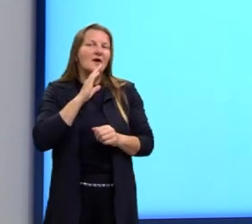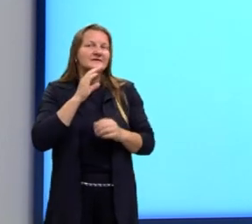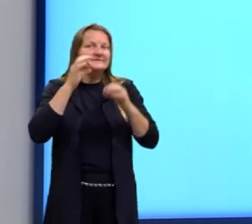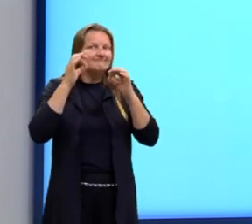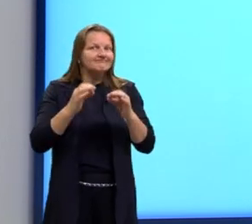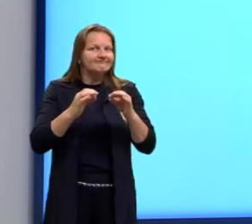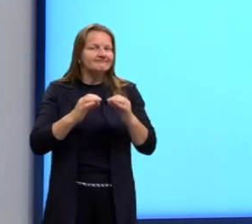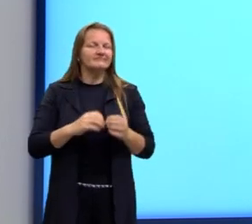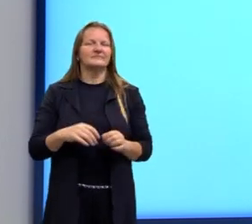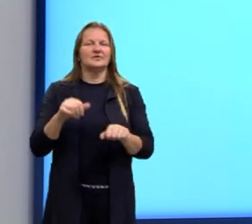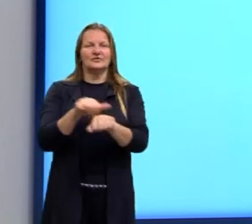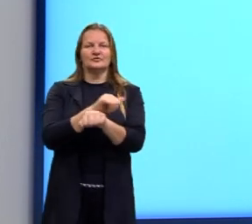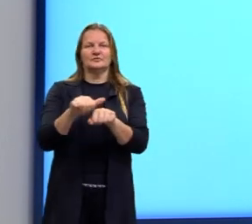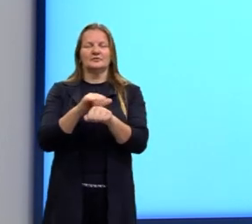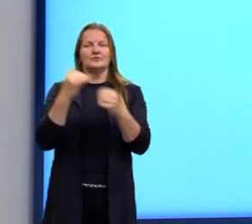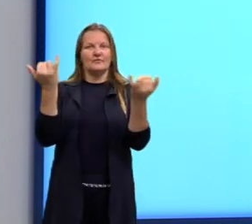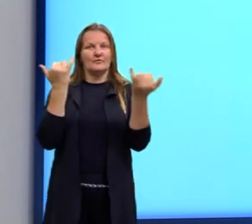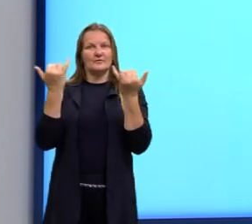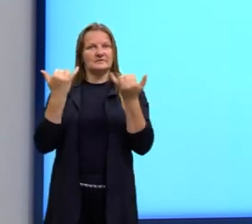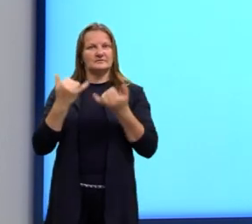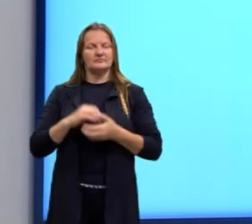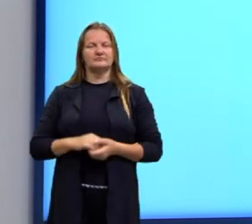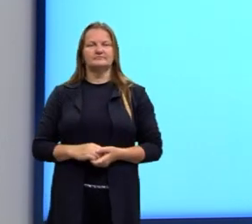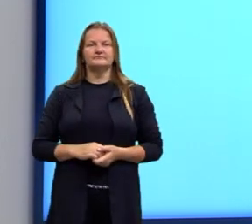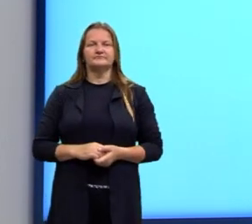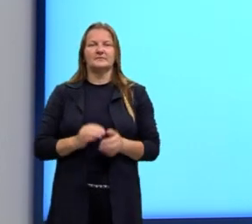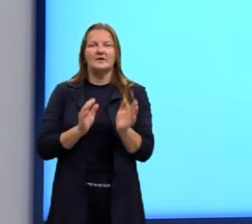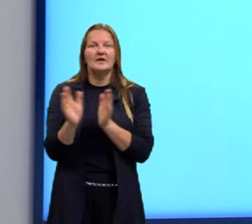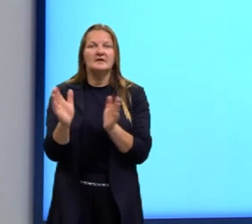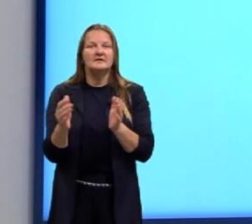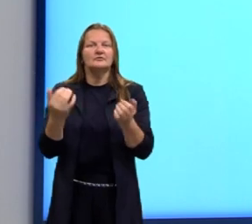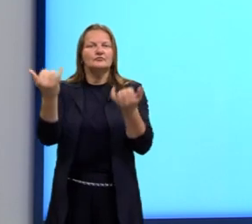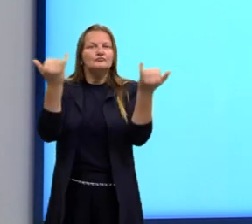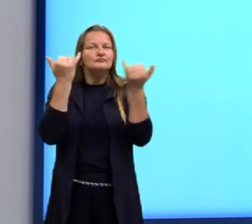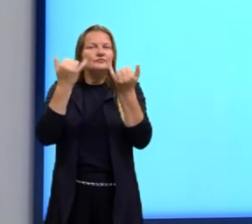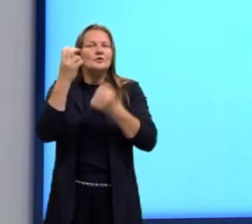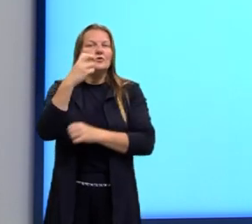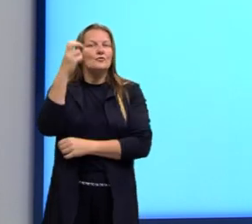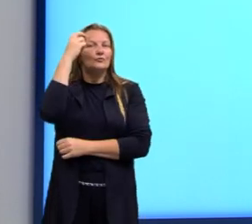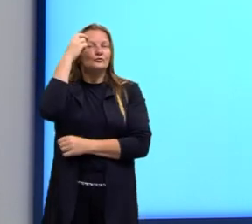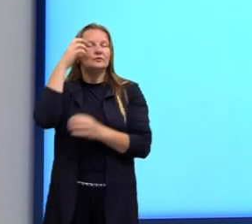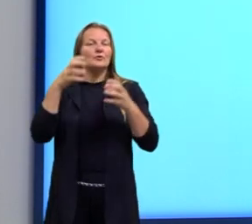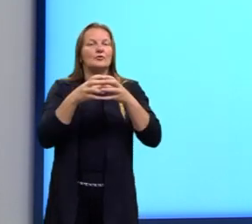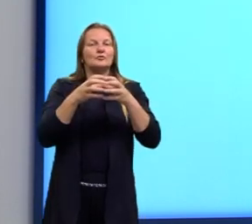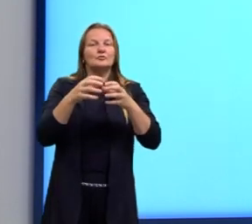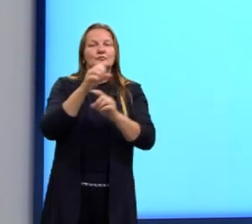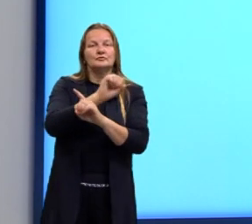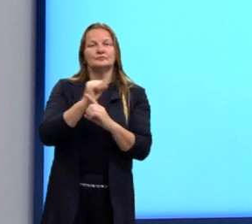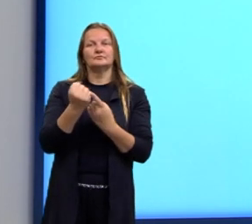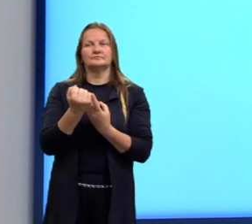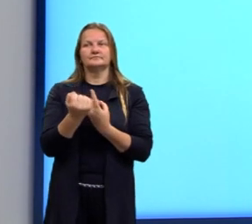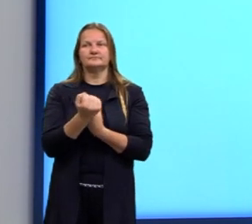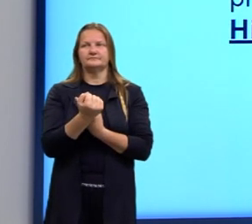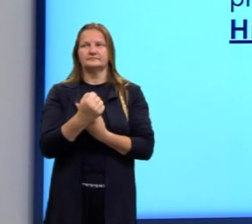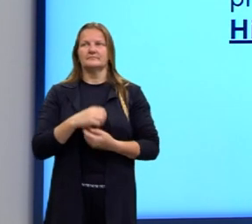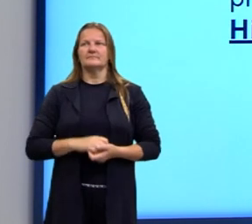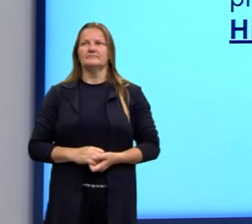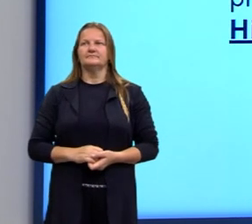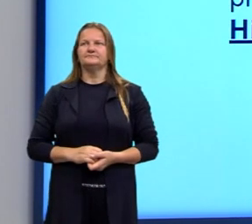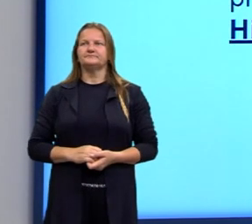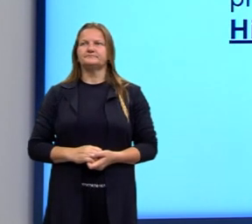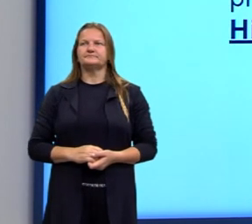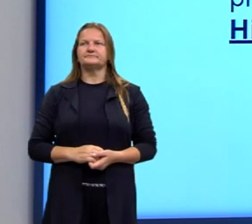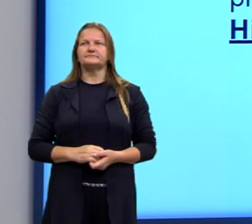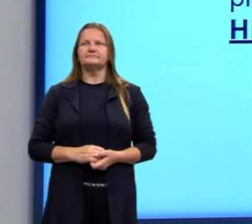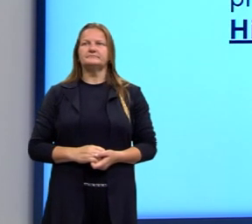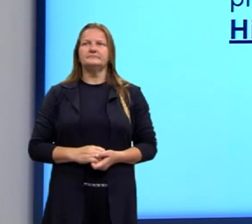como instrumento para informação, como instrumento de acesso às culturas e aos grupos sociais, certo? E